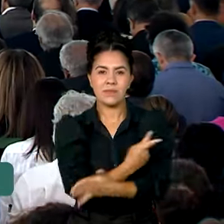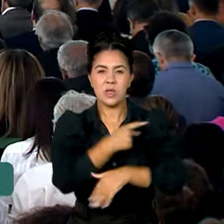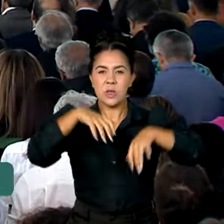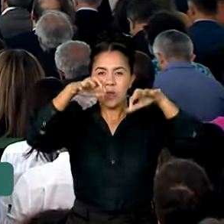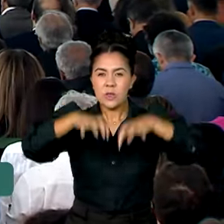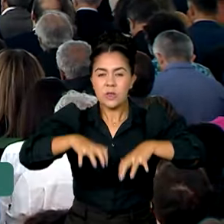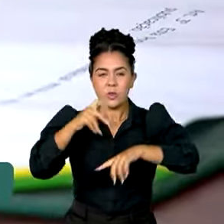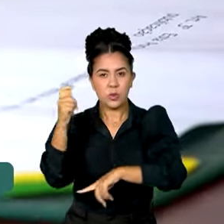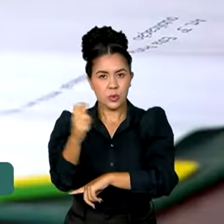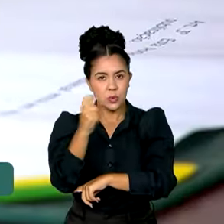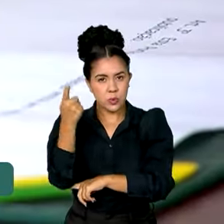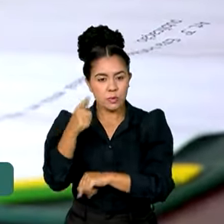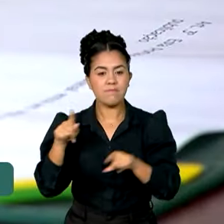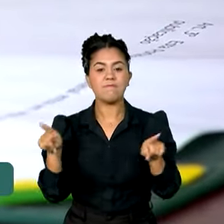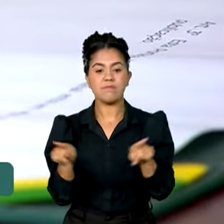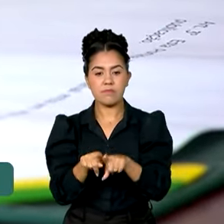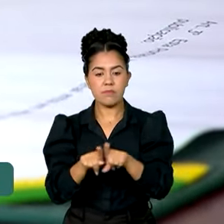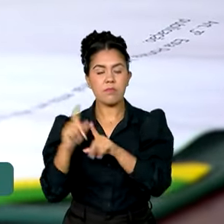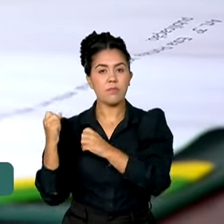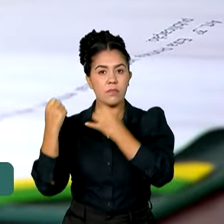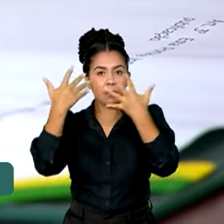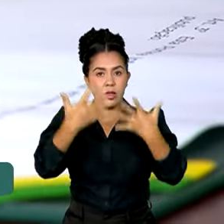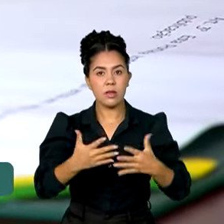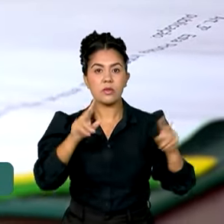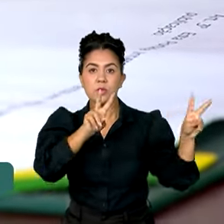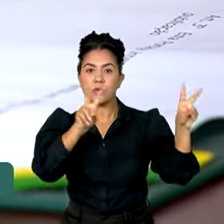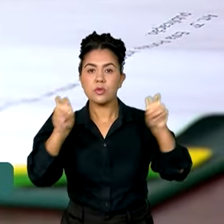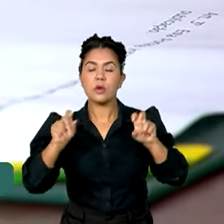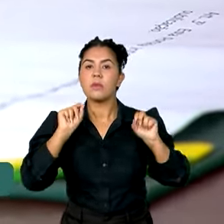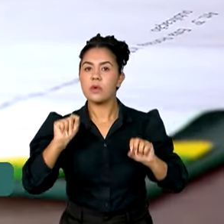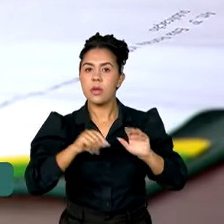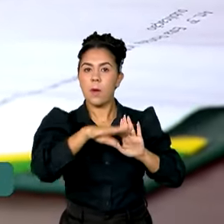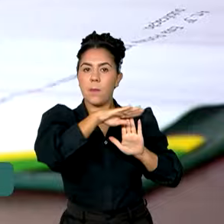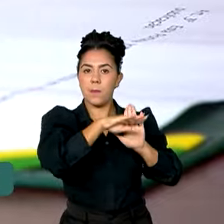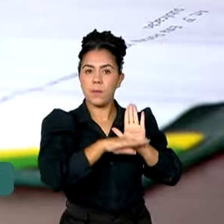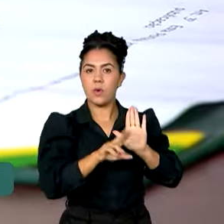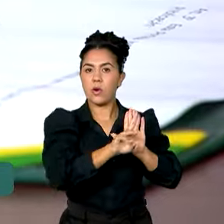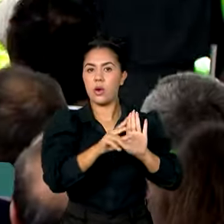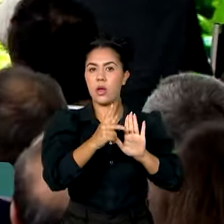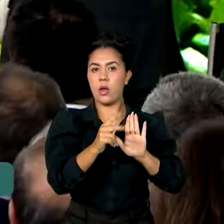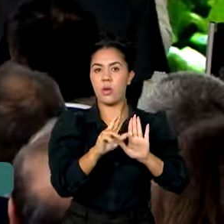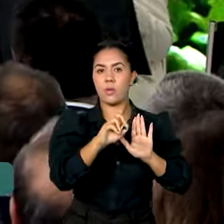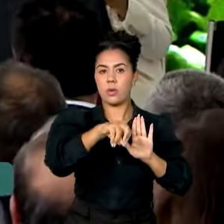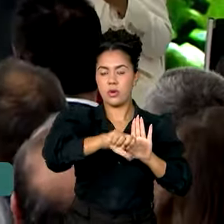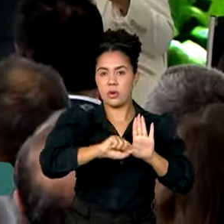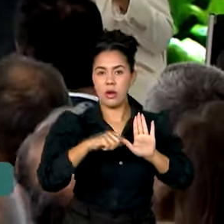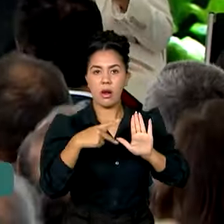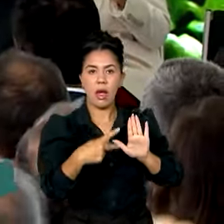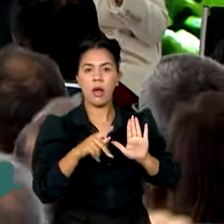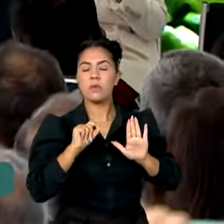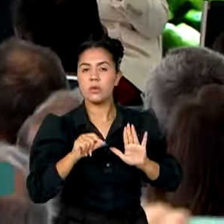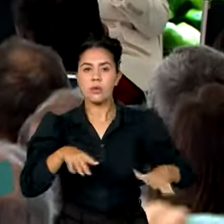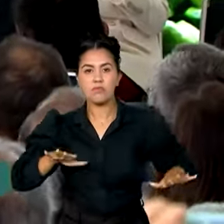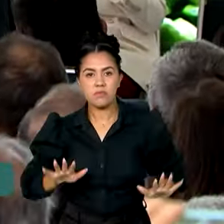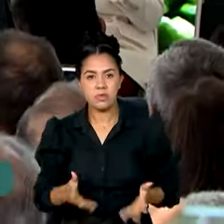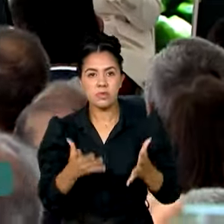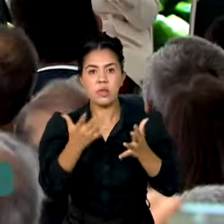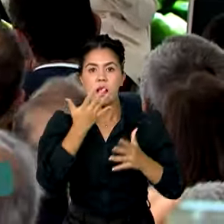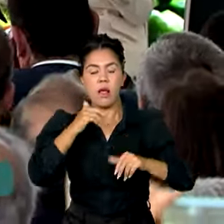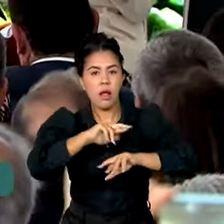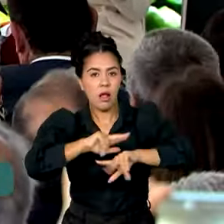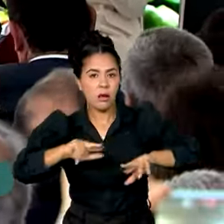é o Plano Nacional de Agroecologia e Produção Orgânica, o Planapo, que fortalece a cadeia produtiva de alimentos